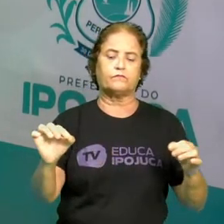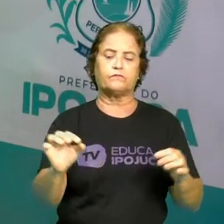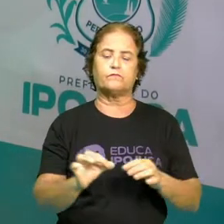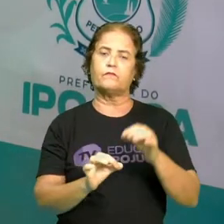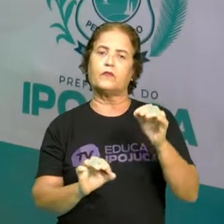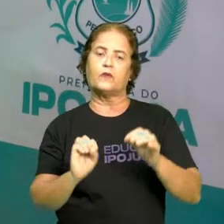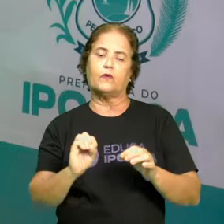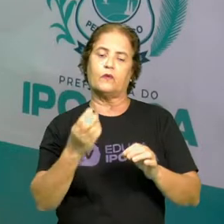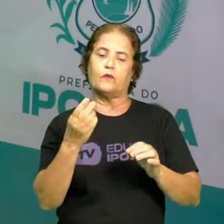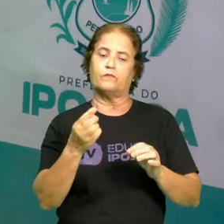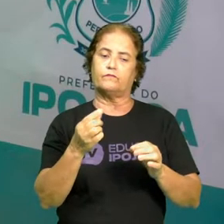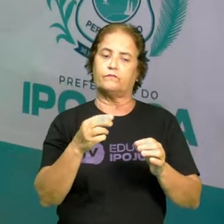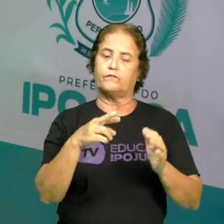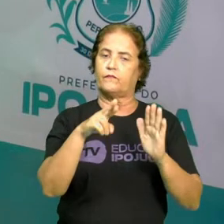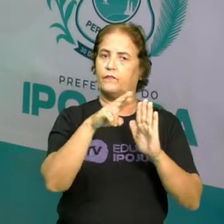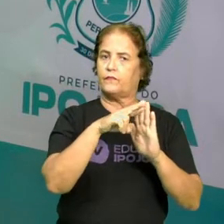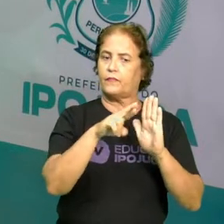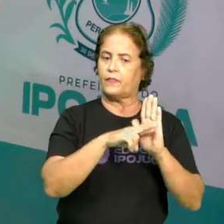de bolo.